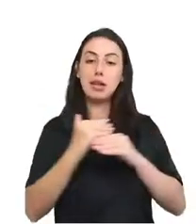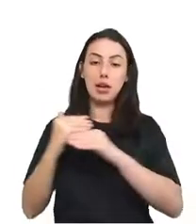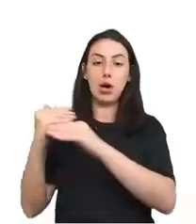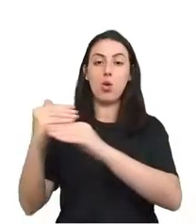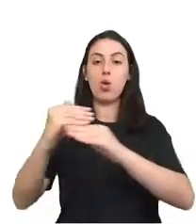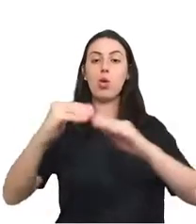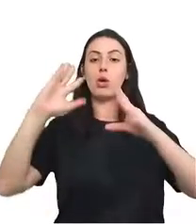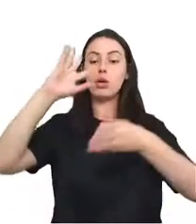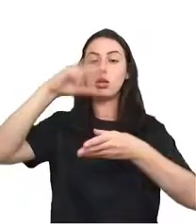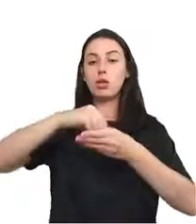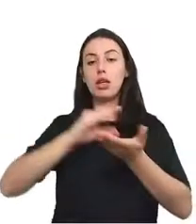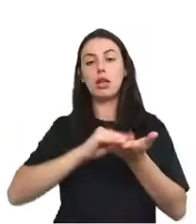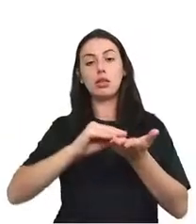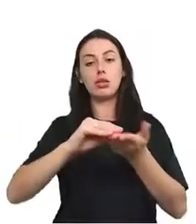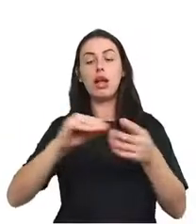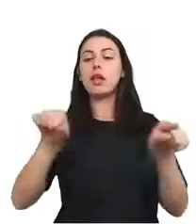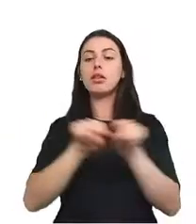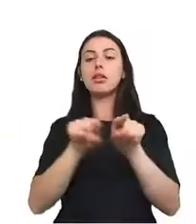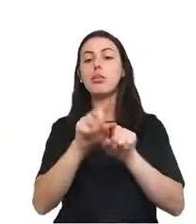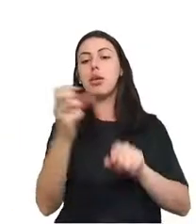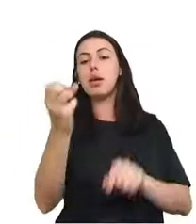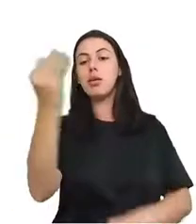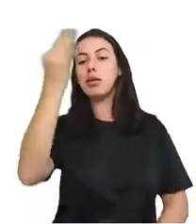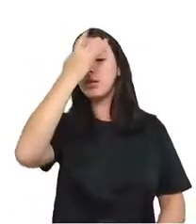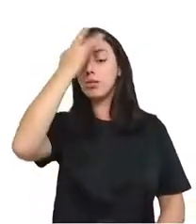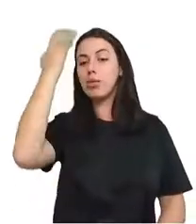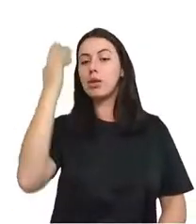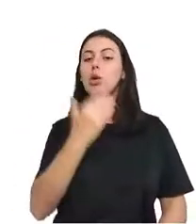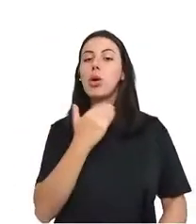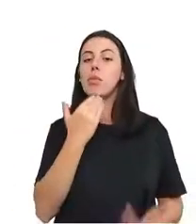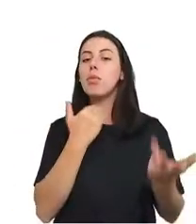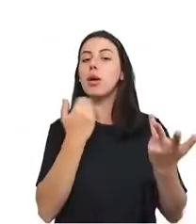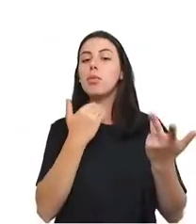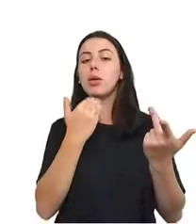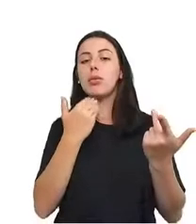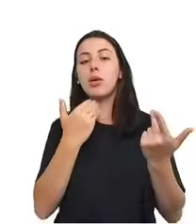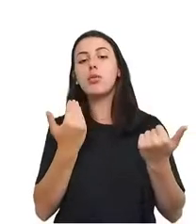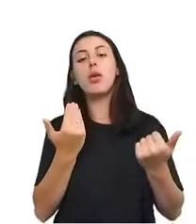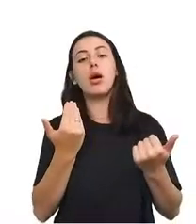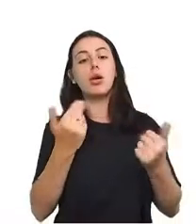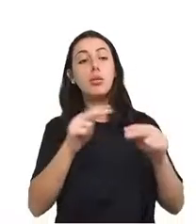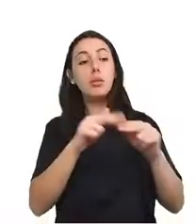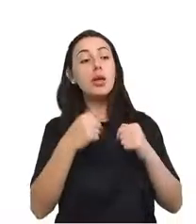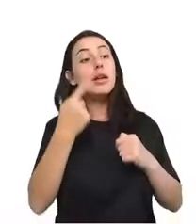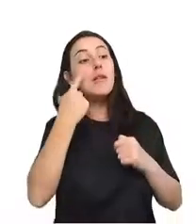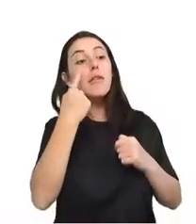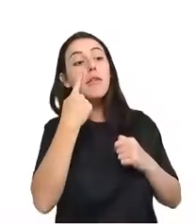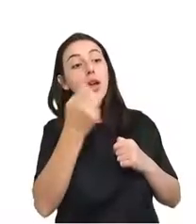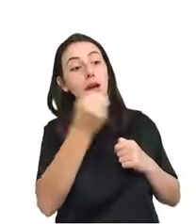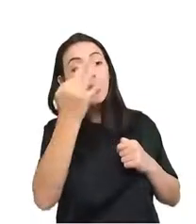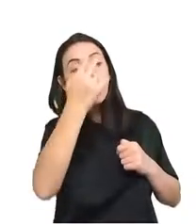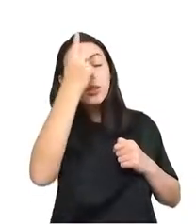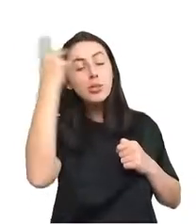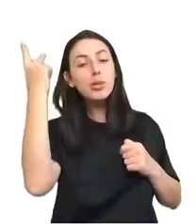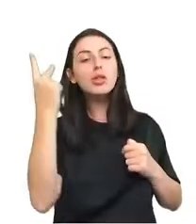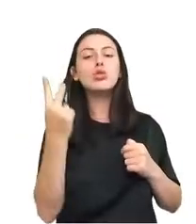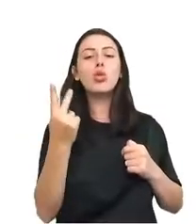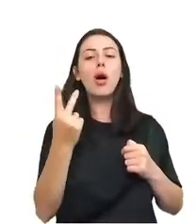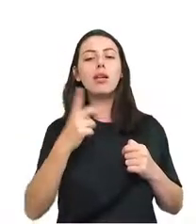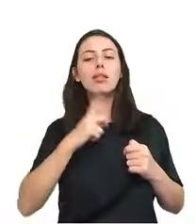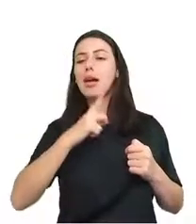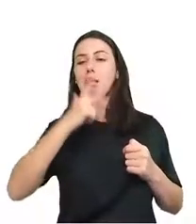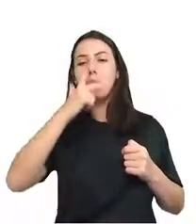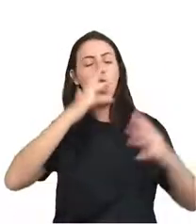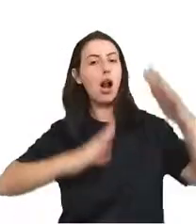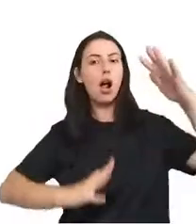havia esta informação. E aí podíamos usar esses padrões para prever o excesso de mortes onde não havia informação. Então,